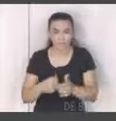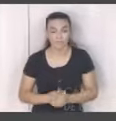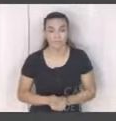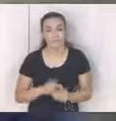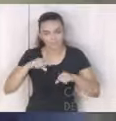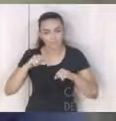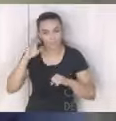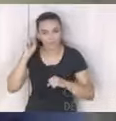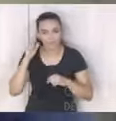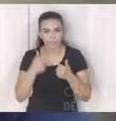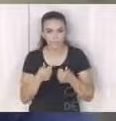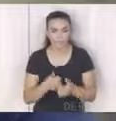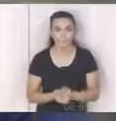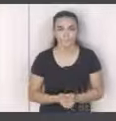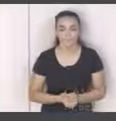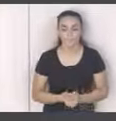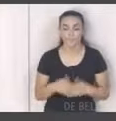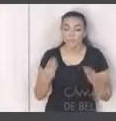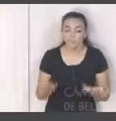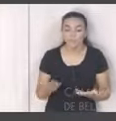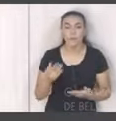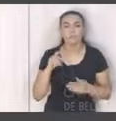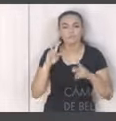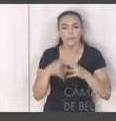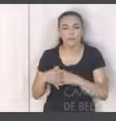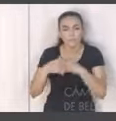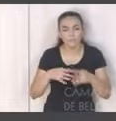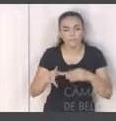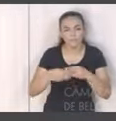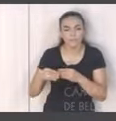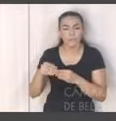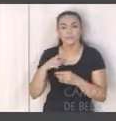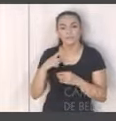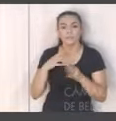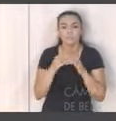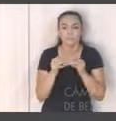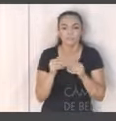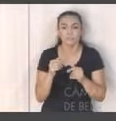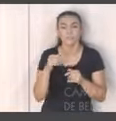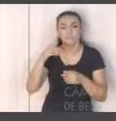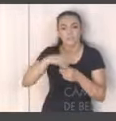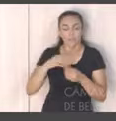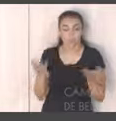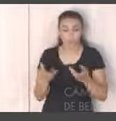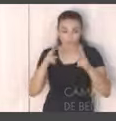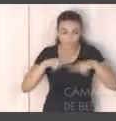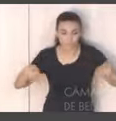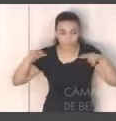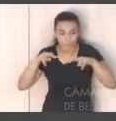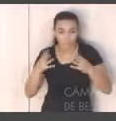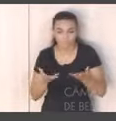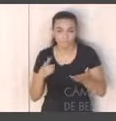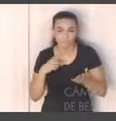Estamos. A apresentação da coleta seletiva é realmente uma situação nos dias de hoje no cenário atual uma